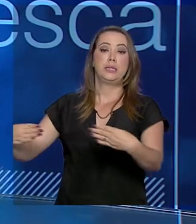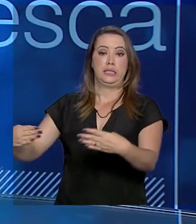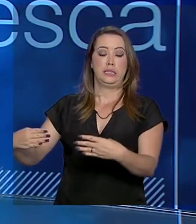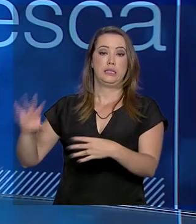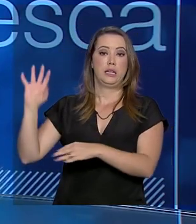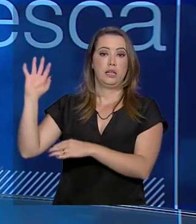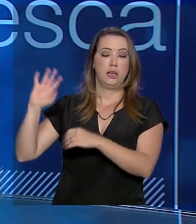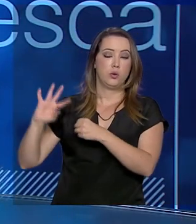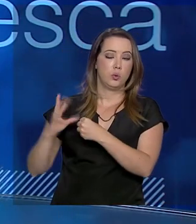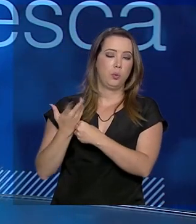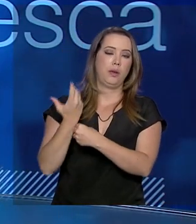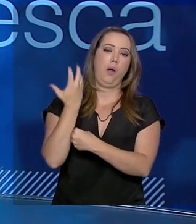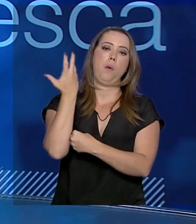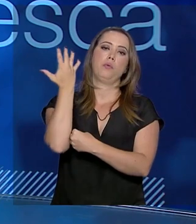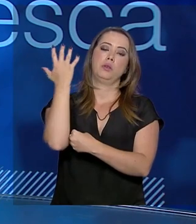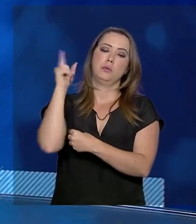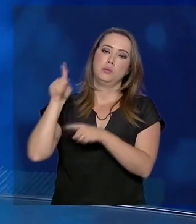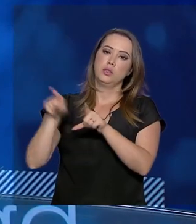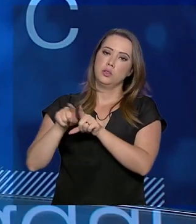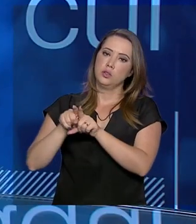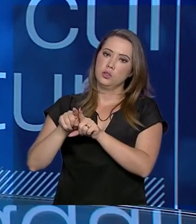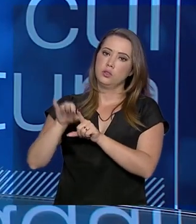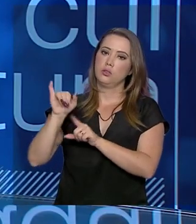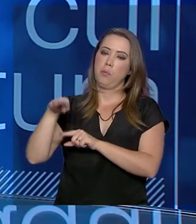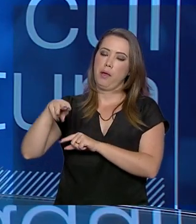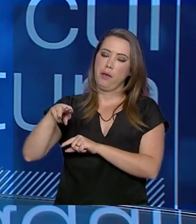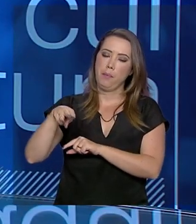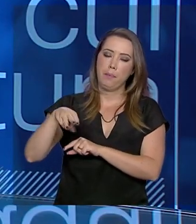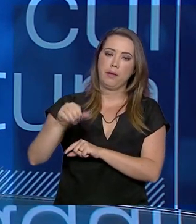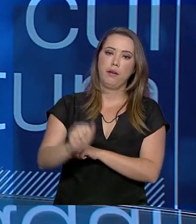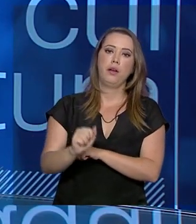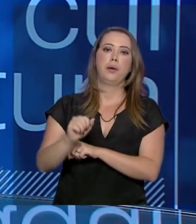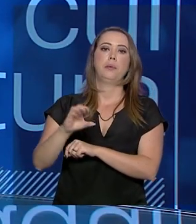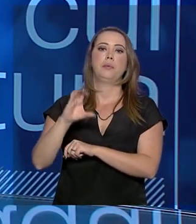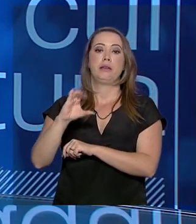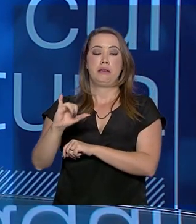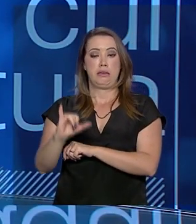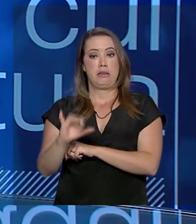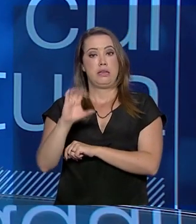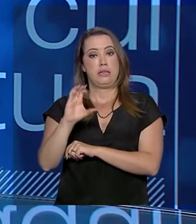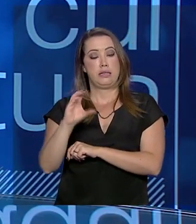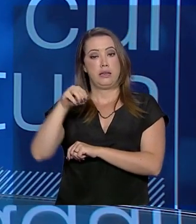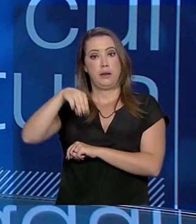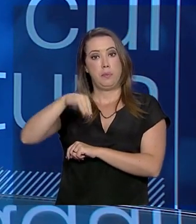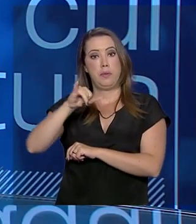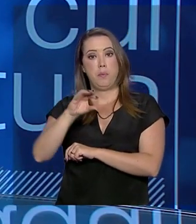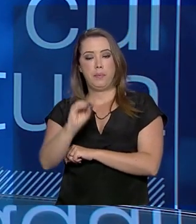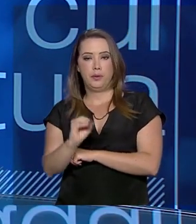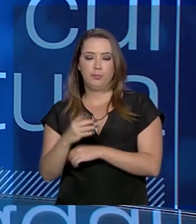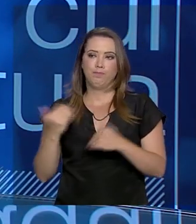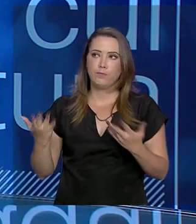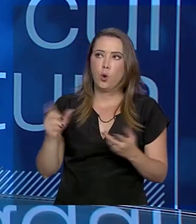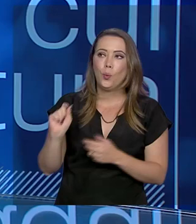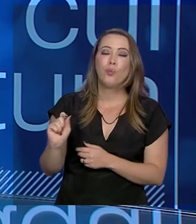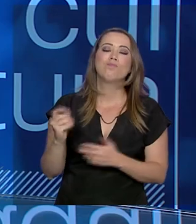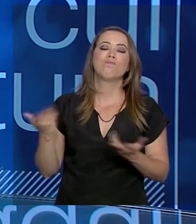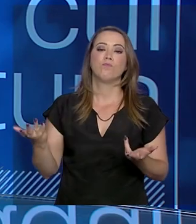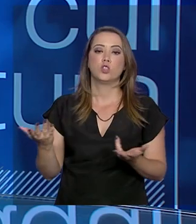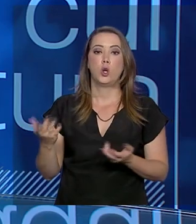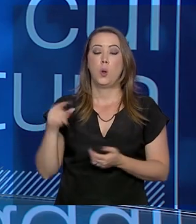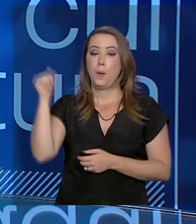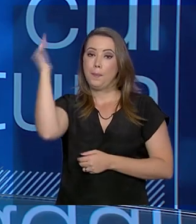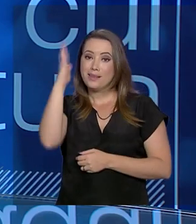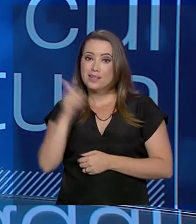Ambiente, IBAMA e ICMBio. O que acontece? O Brasil tem 8.500 quilômetros de costa, né?